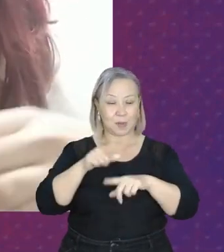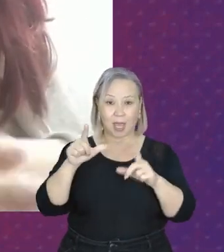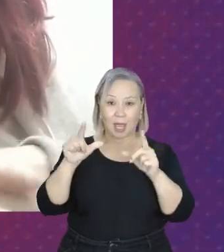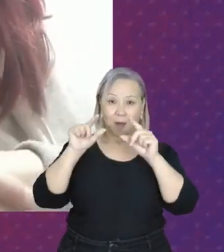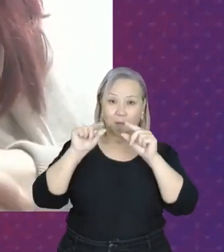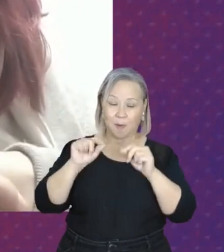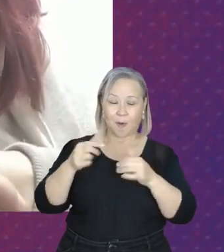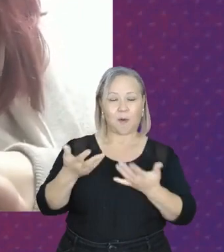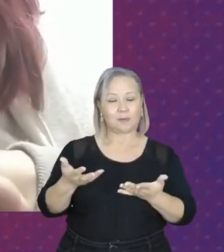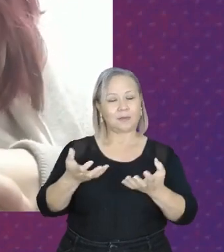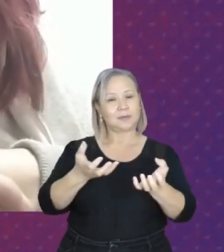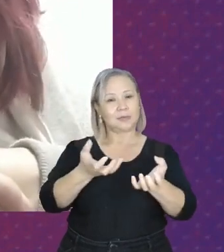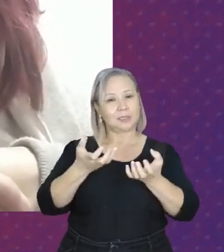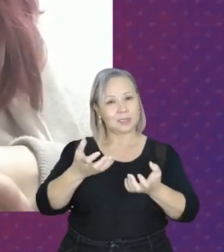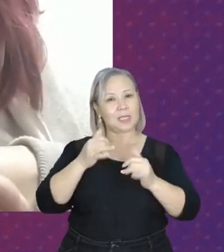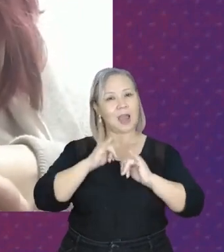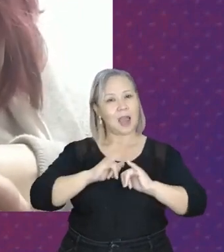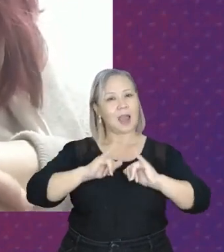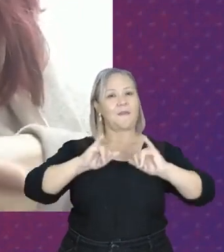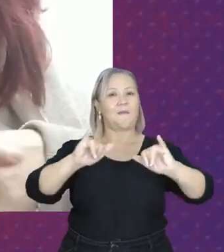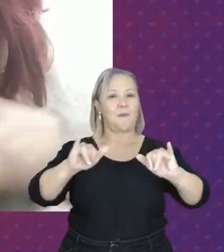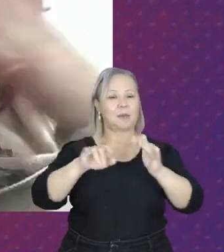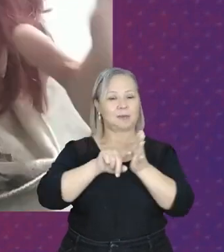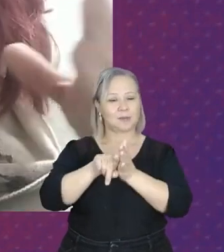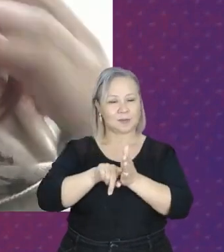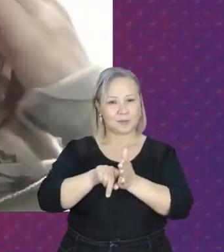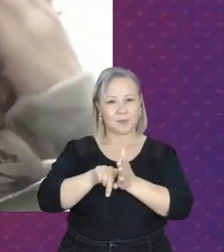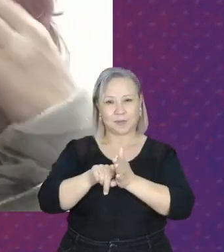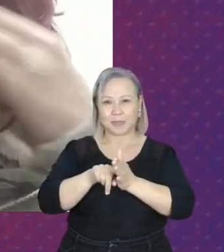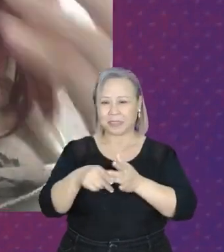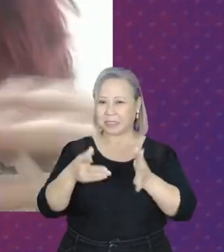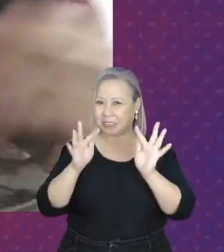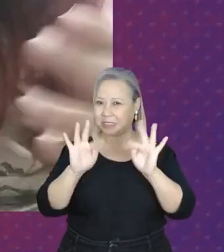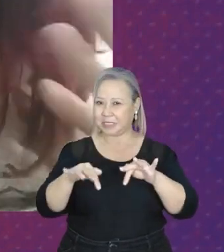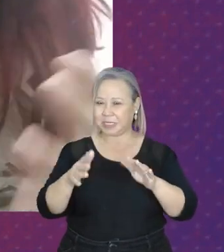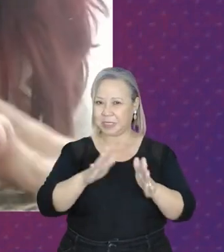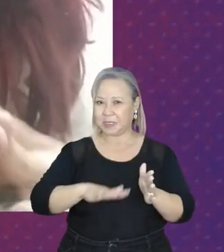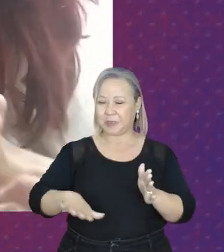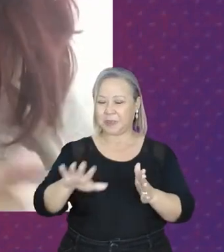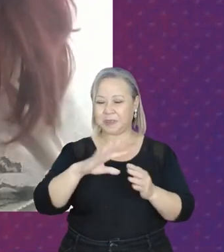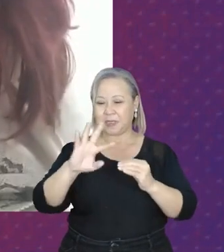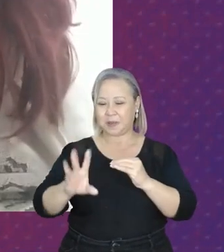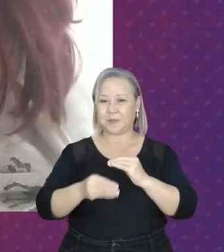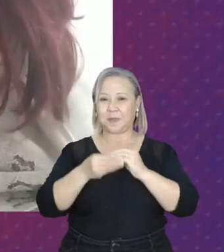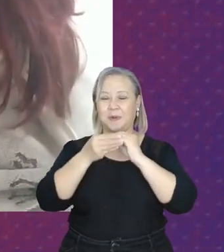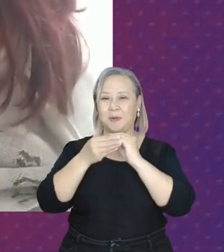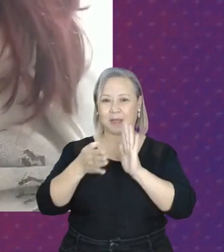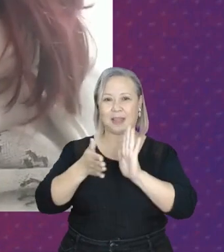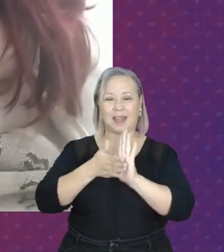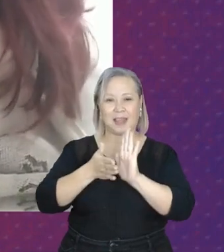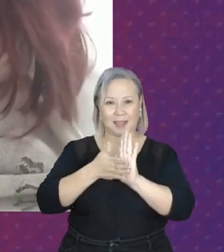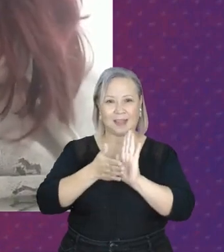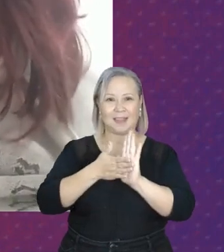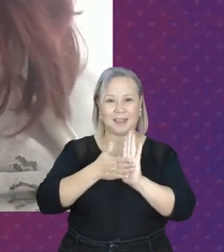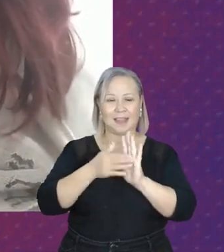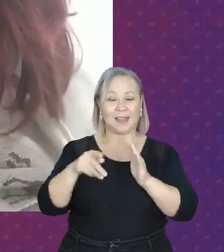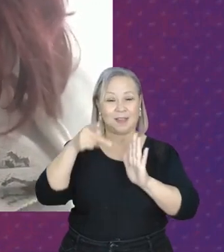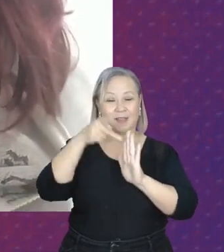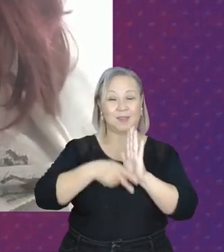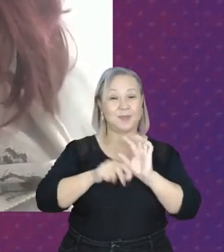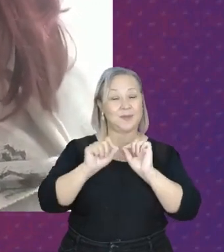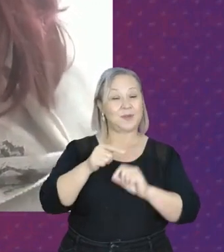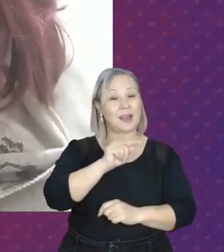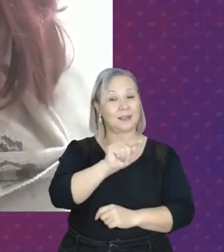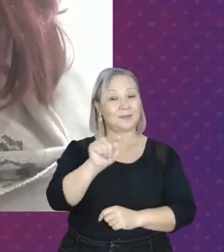dados e, enfim, quiserem implementar essa pauta nos projetos de